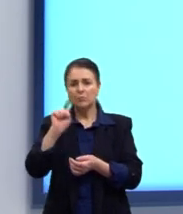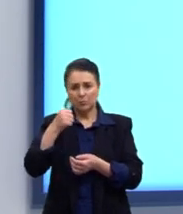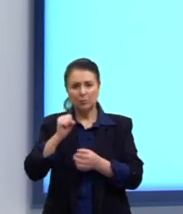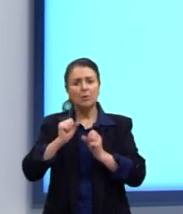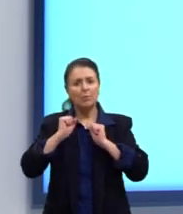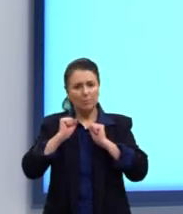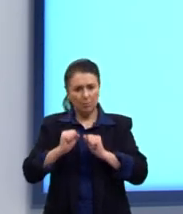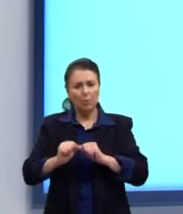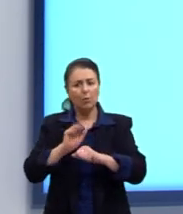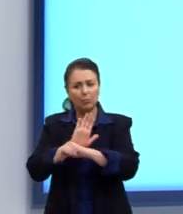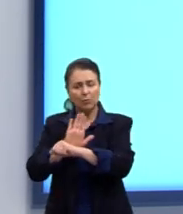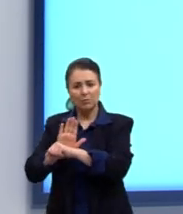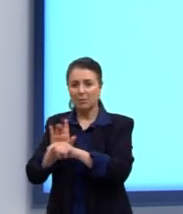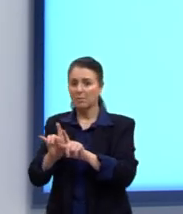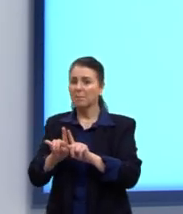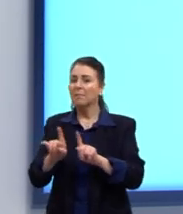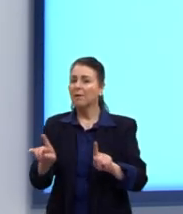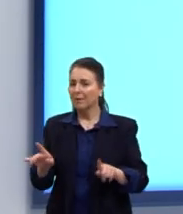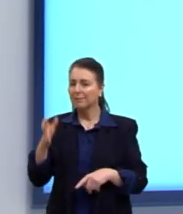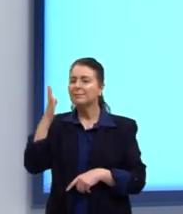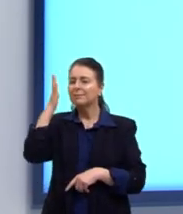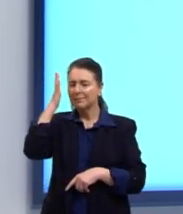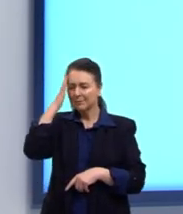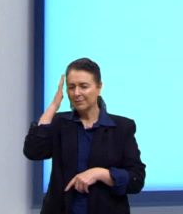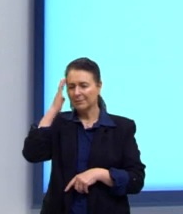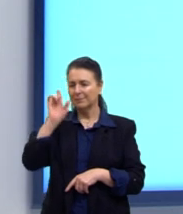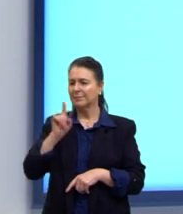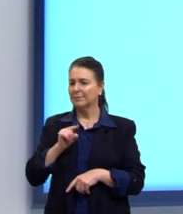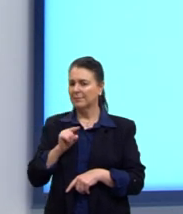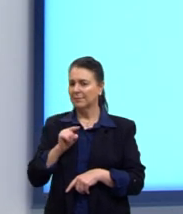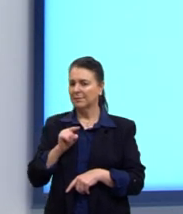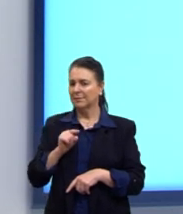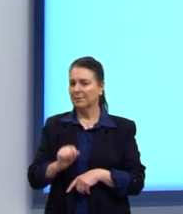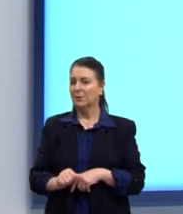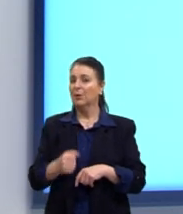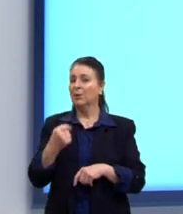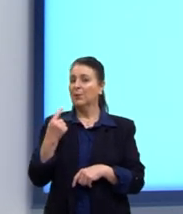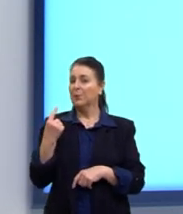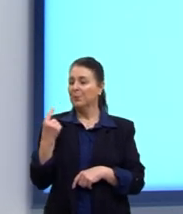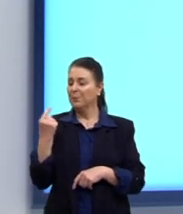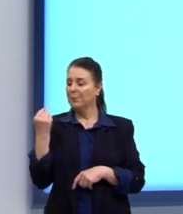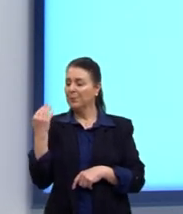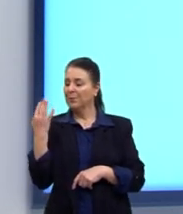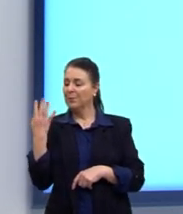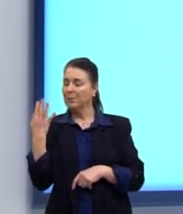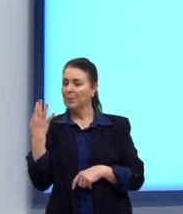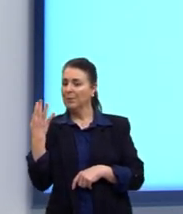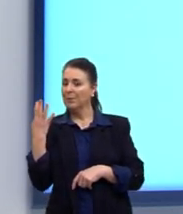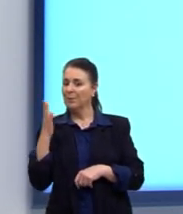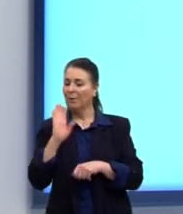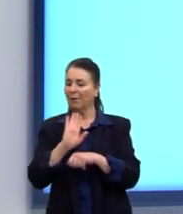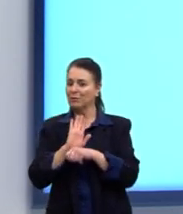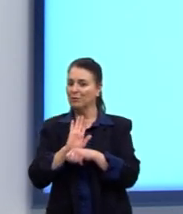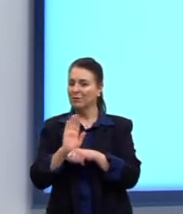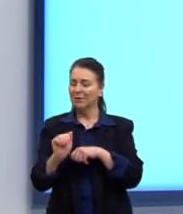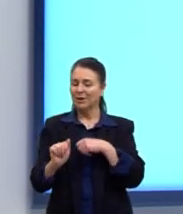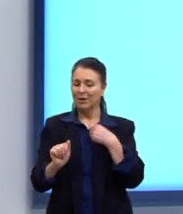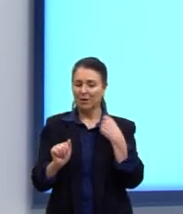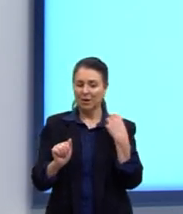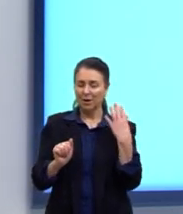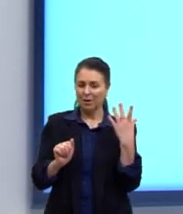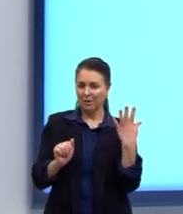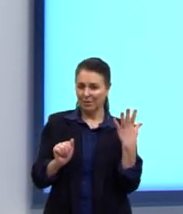ajudá-lo, mas sabe como é. Uma mão lava a outra. Ou